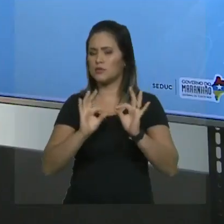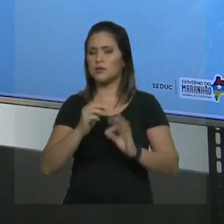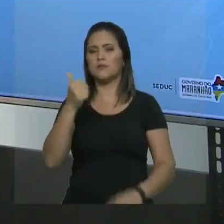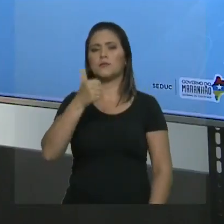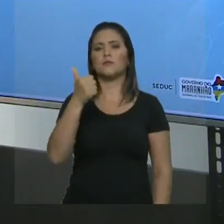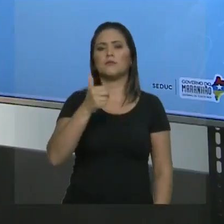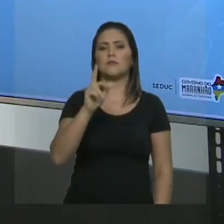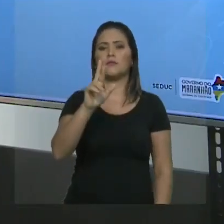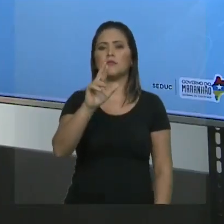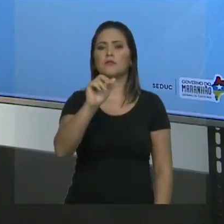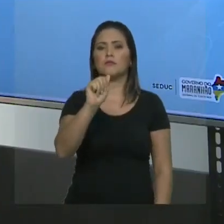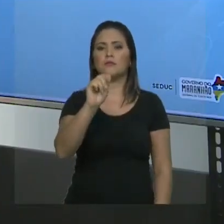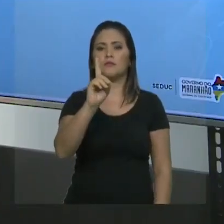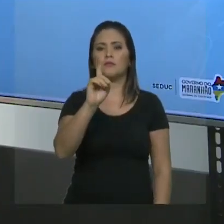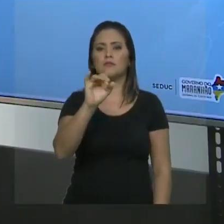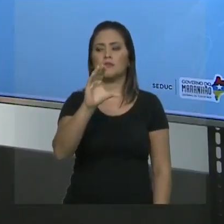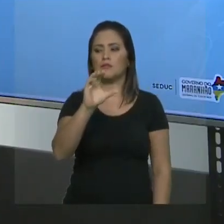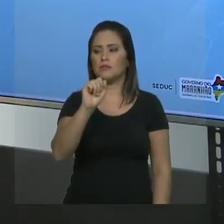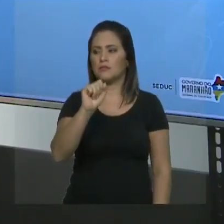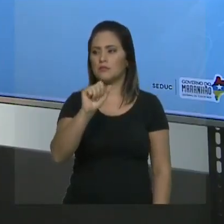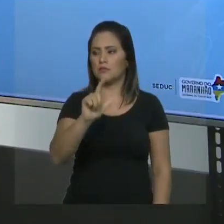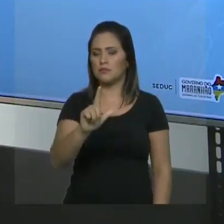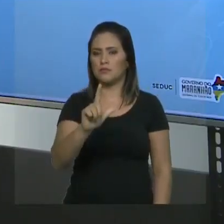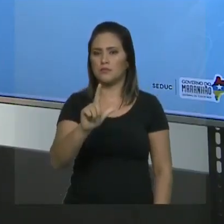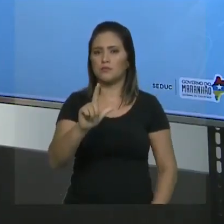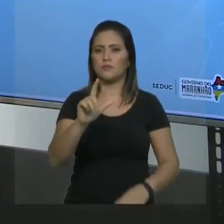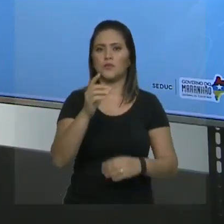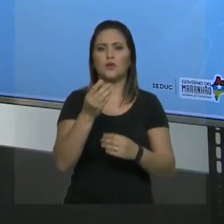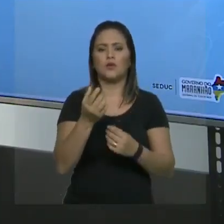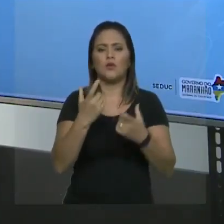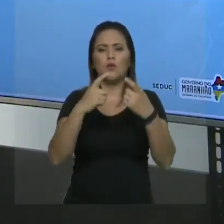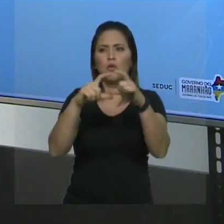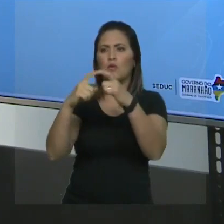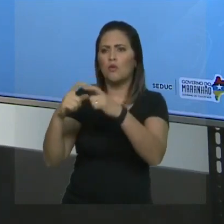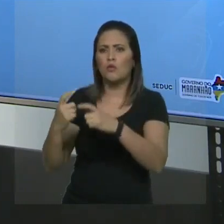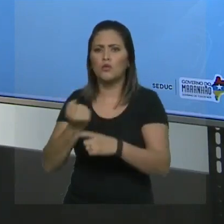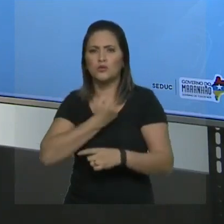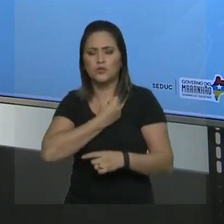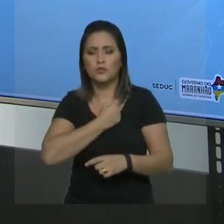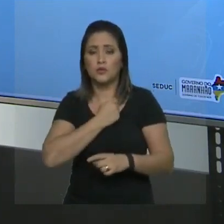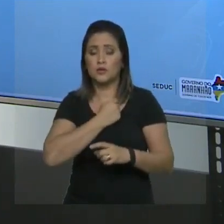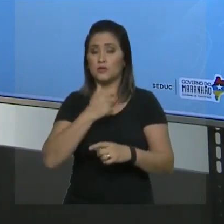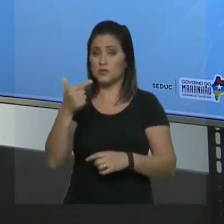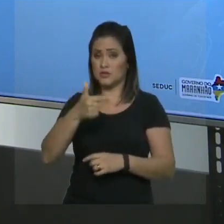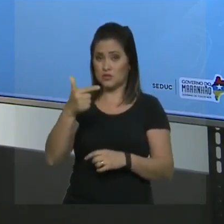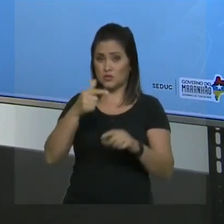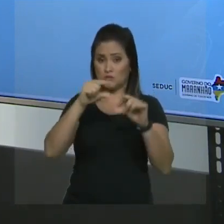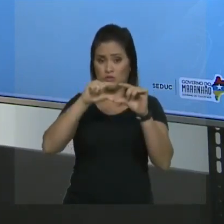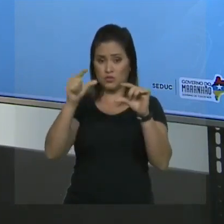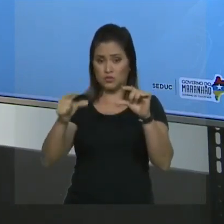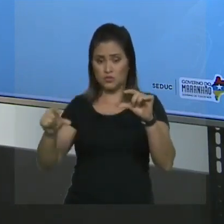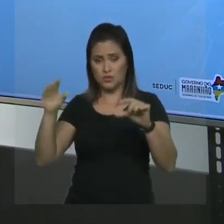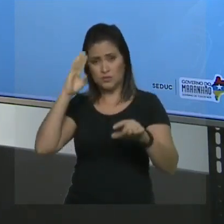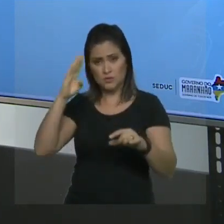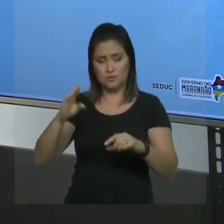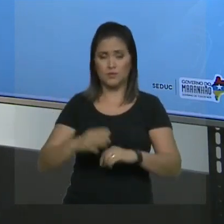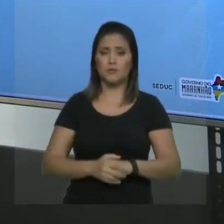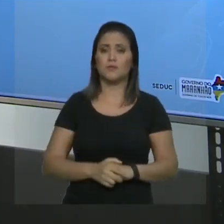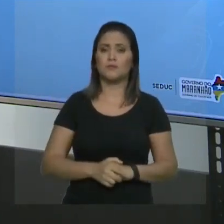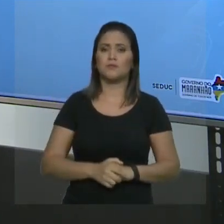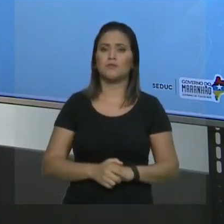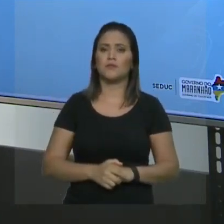e as suas posições. Depois a cadeia principal. Perceba que nós temos três radicais iguais. Em vez de eu colocar